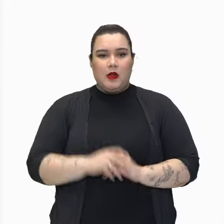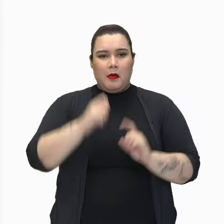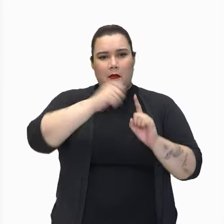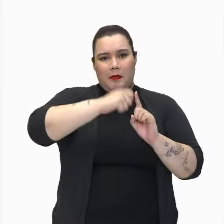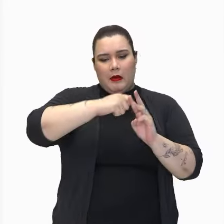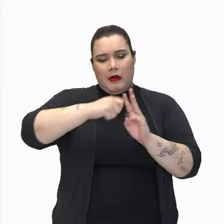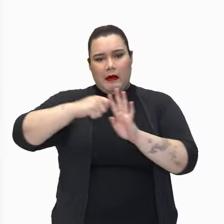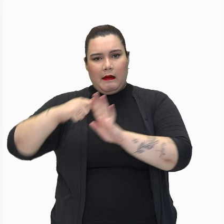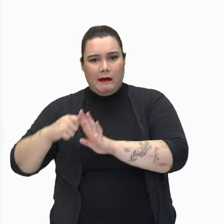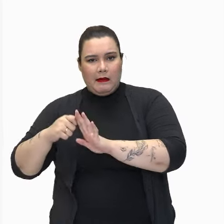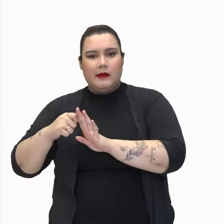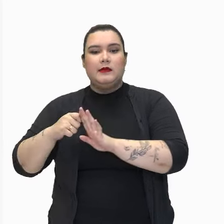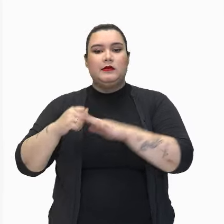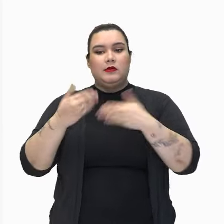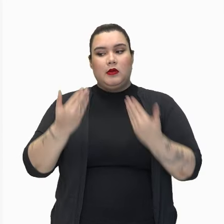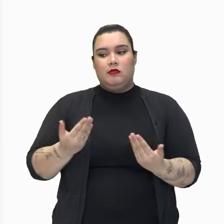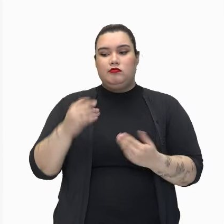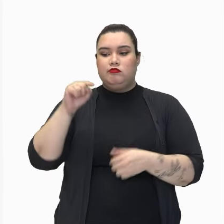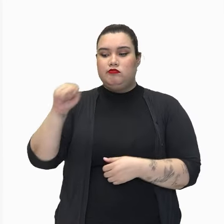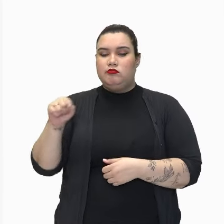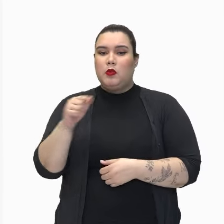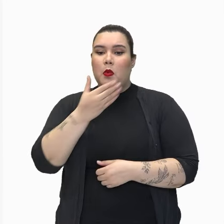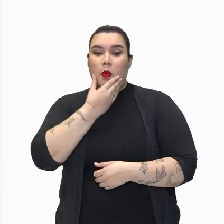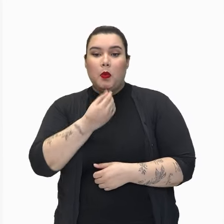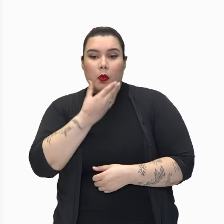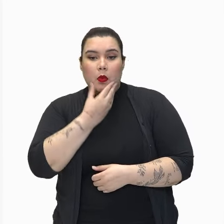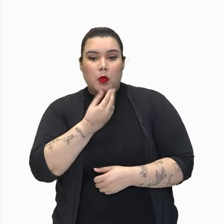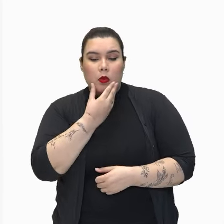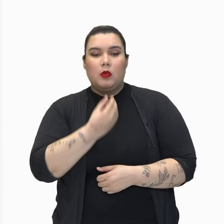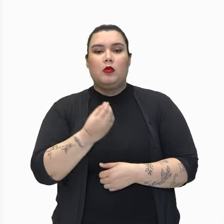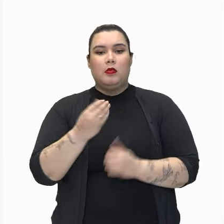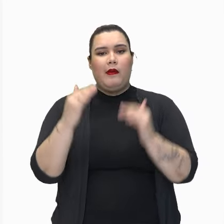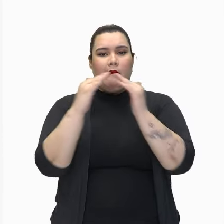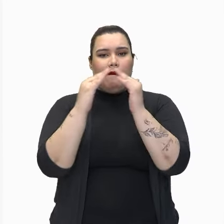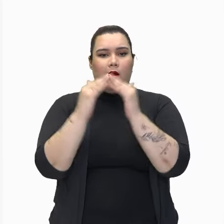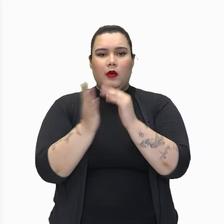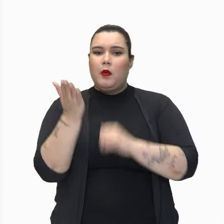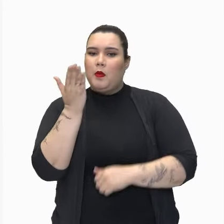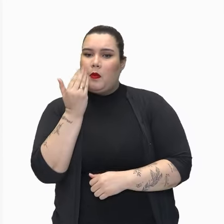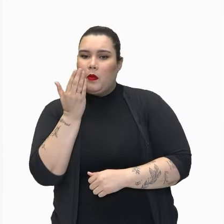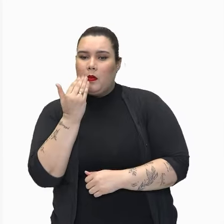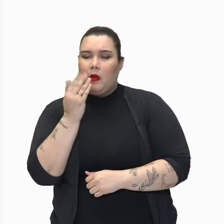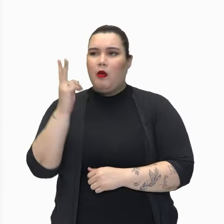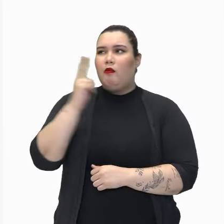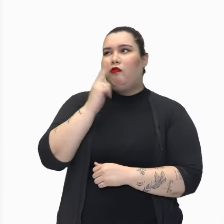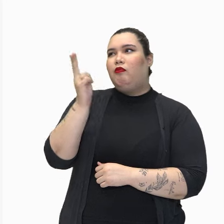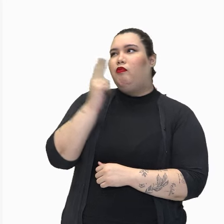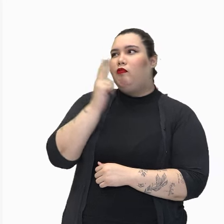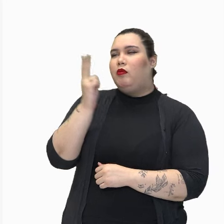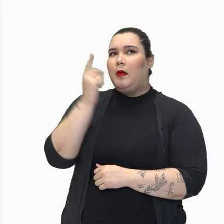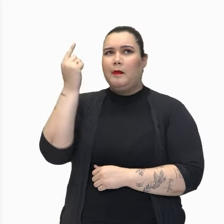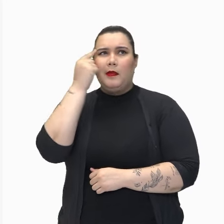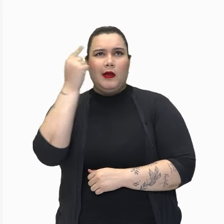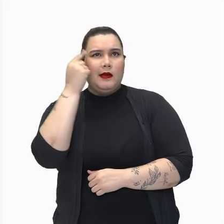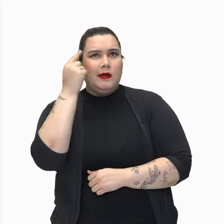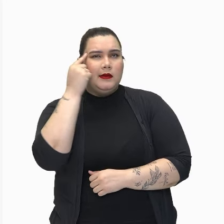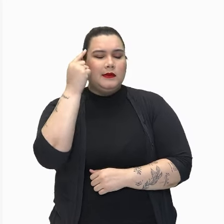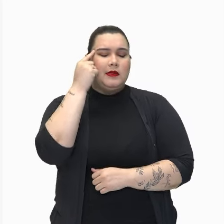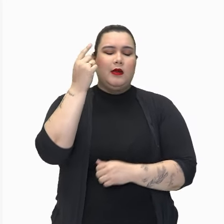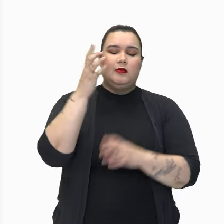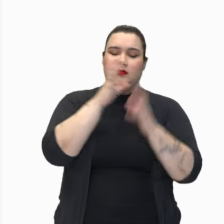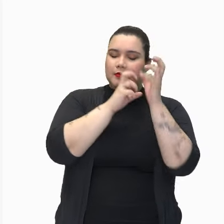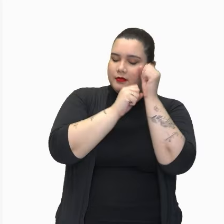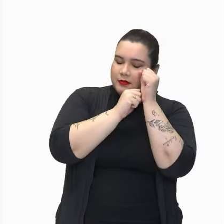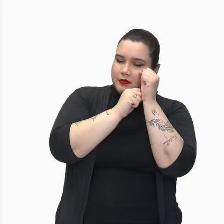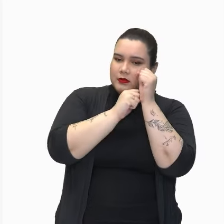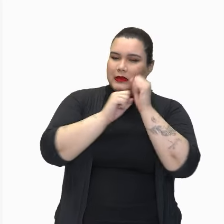e a vida era aquela, no chão da choupana. Nho Augusto comia, fumava, pensava e dormia. E tinha